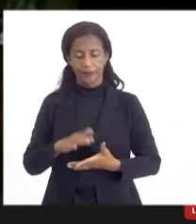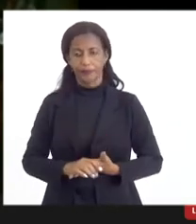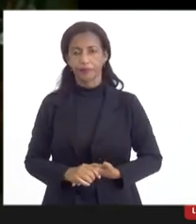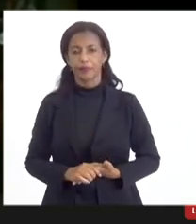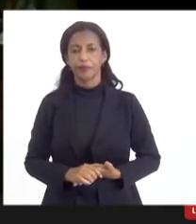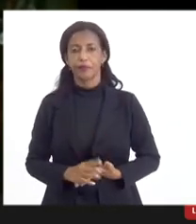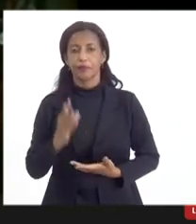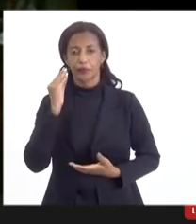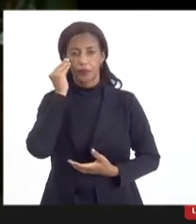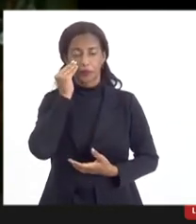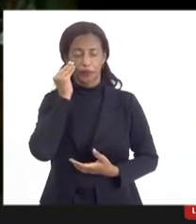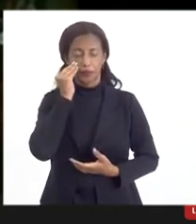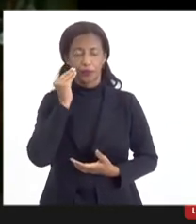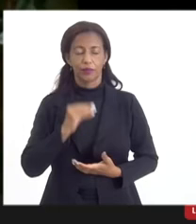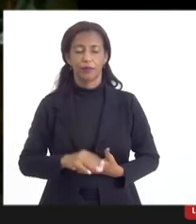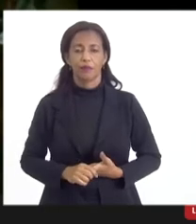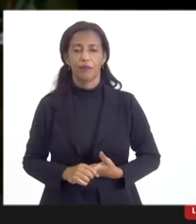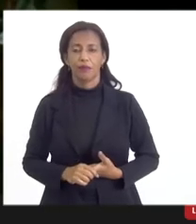experiência.